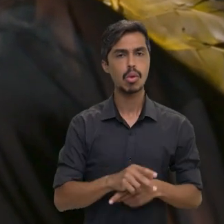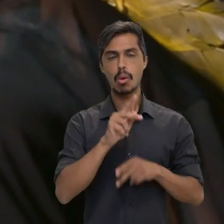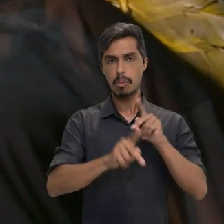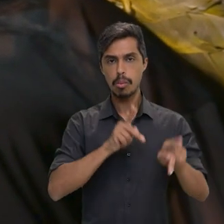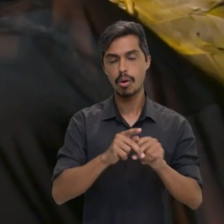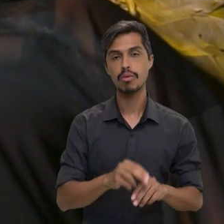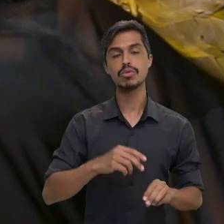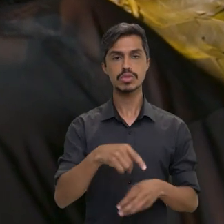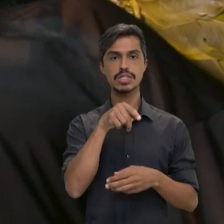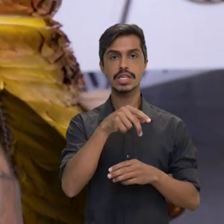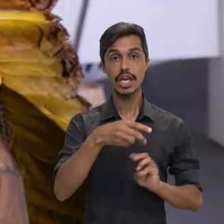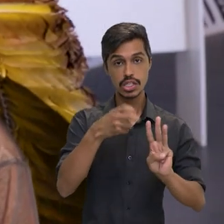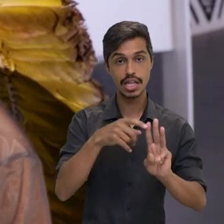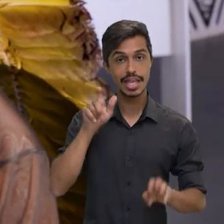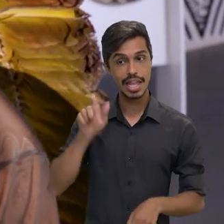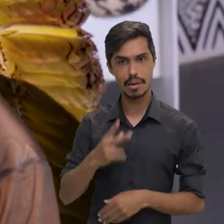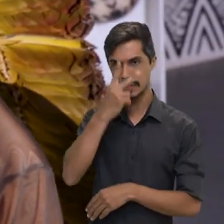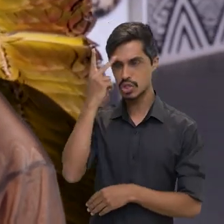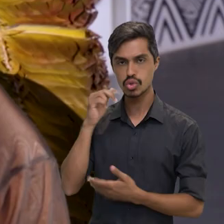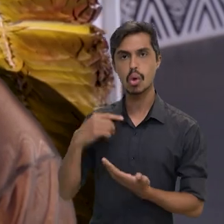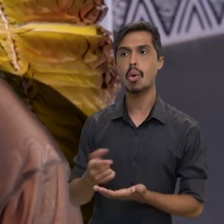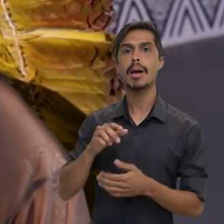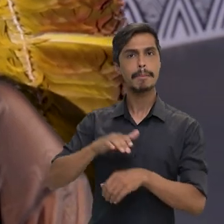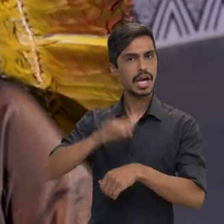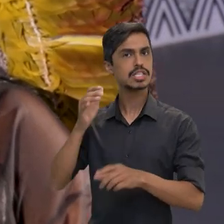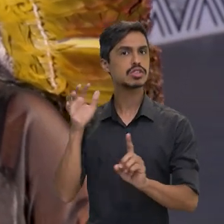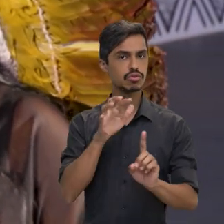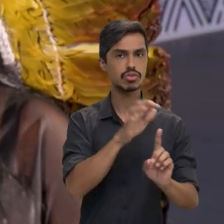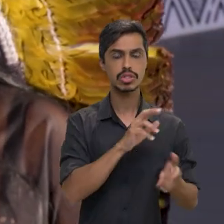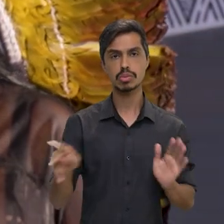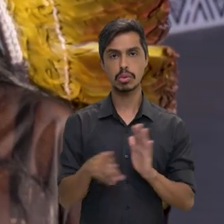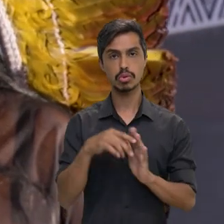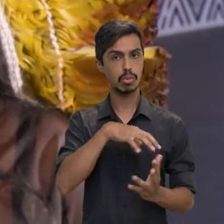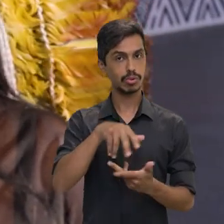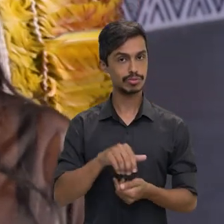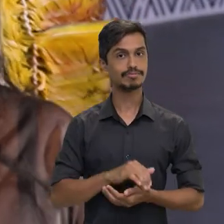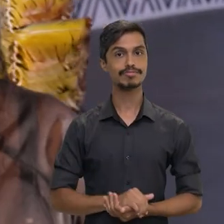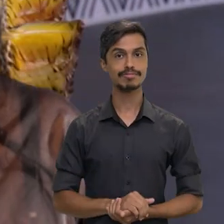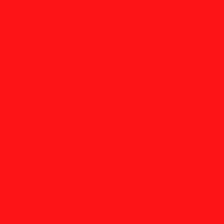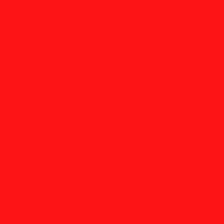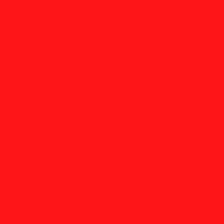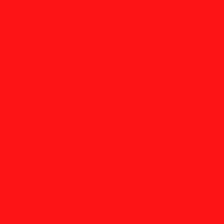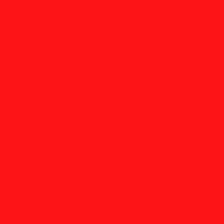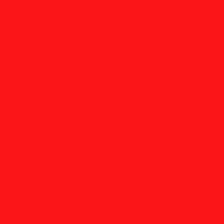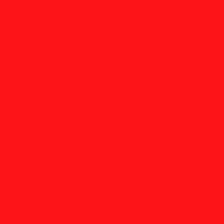indígenas, foi eleita pela revista Time como uma das 100 pessoas mais influentes no mundo.